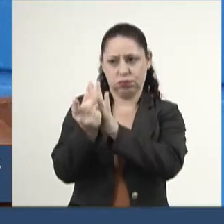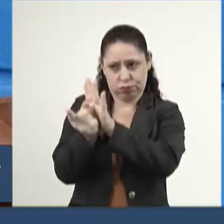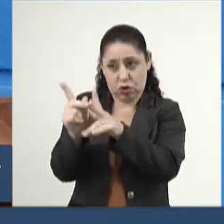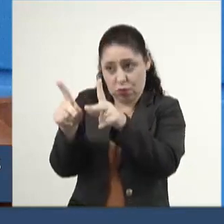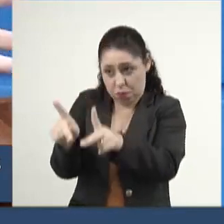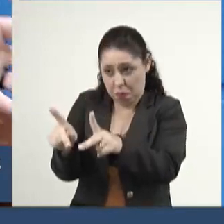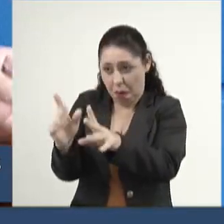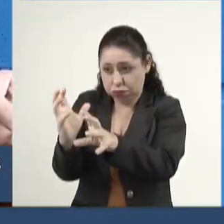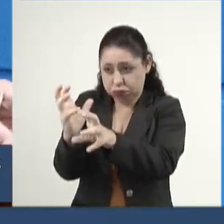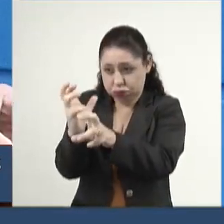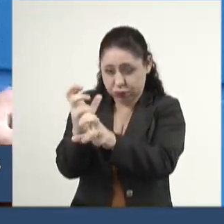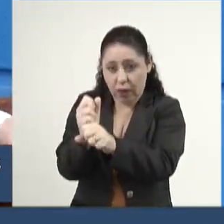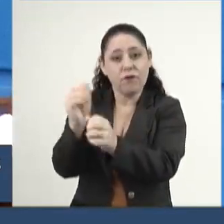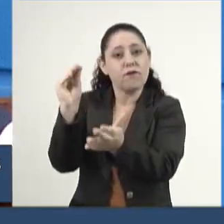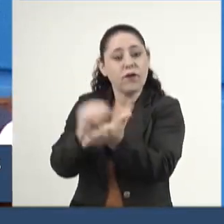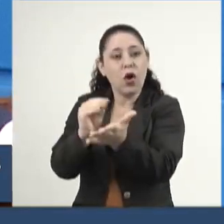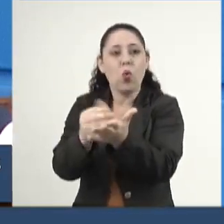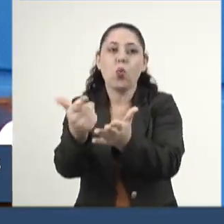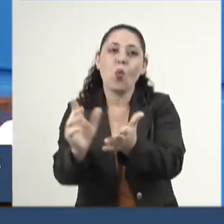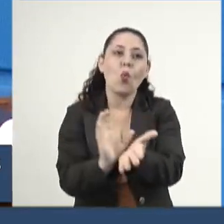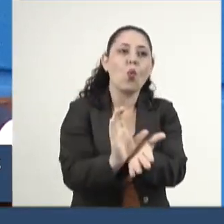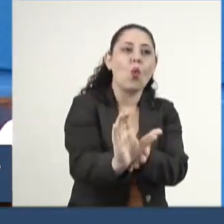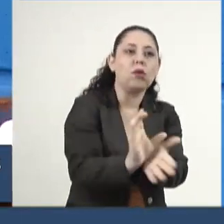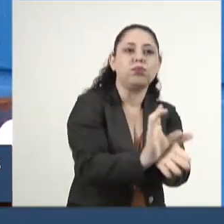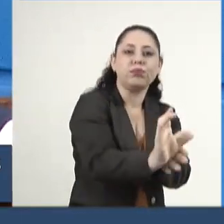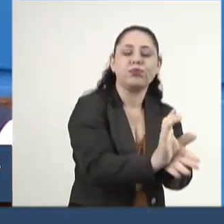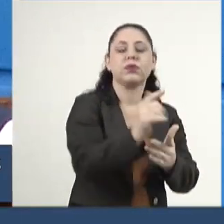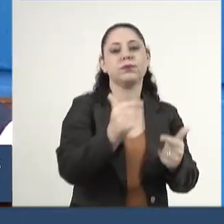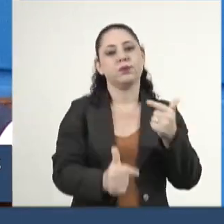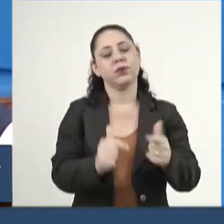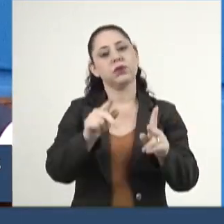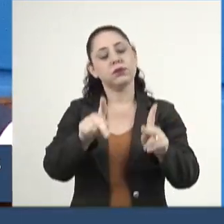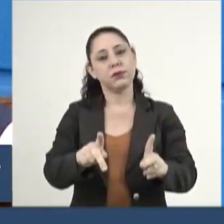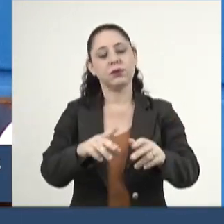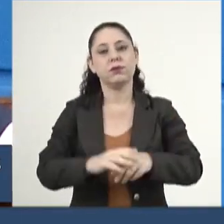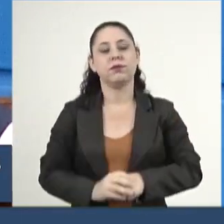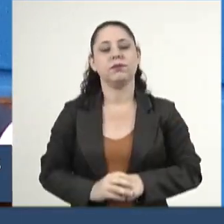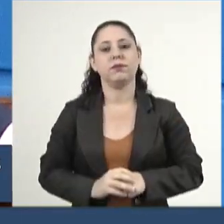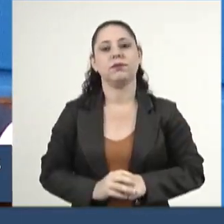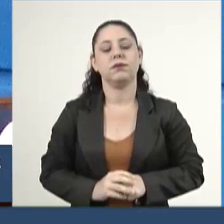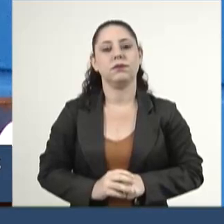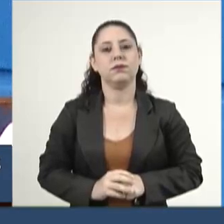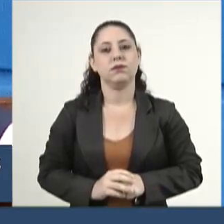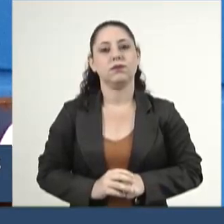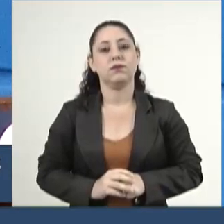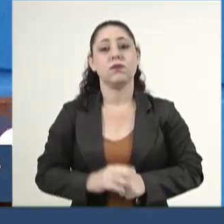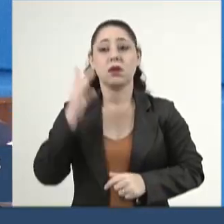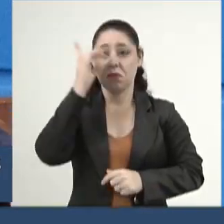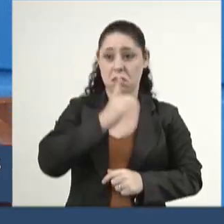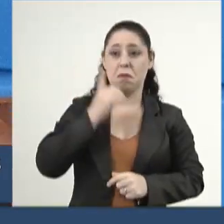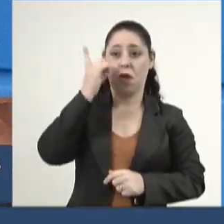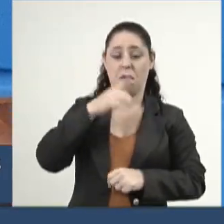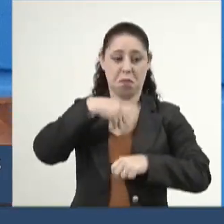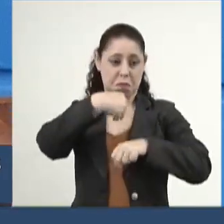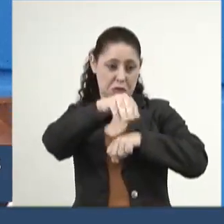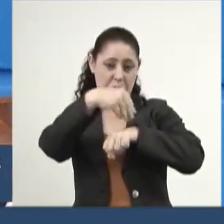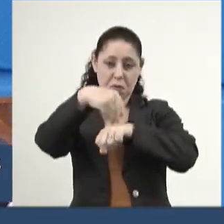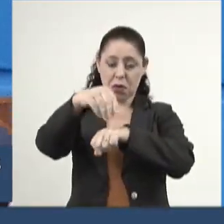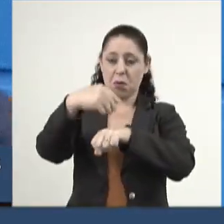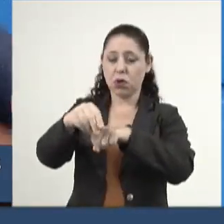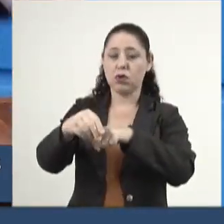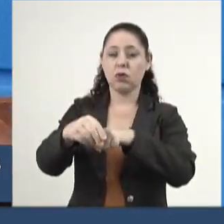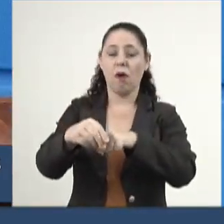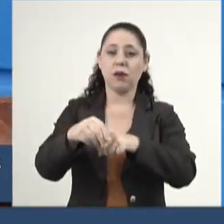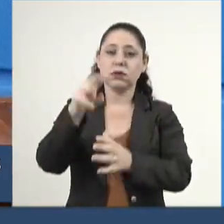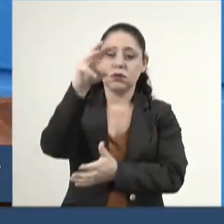público e falta dinheiro para investir nas políticas públicas. É deputado distribuindo trator,